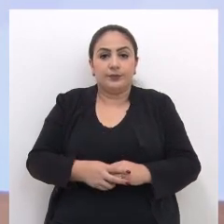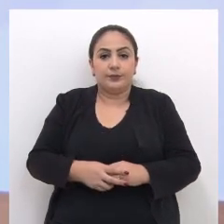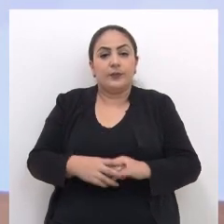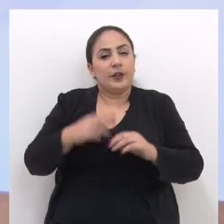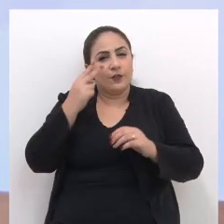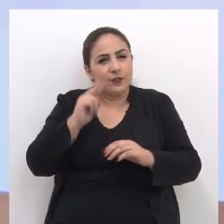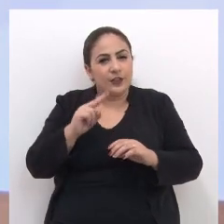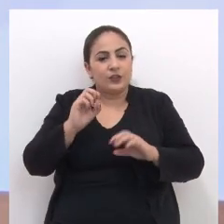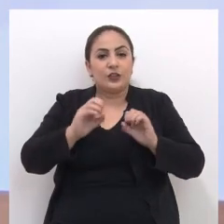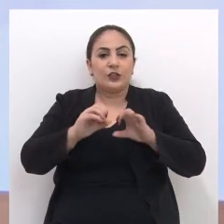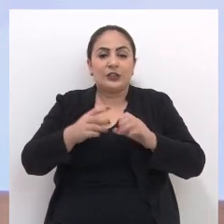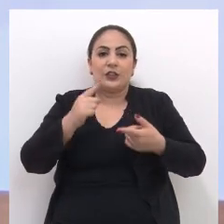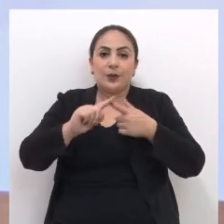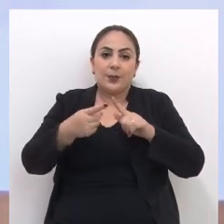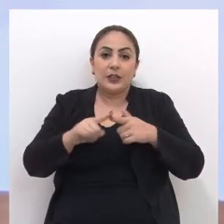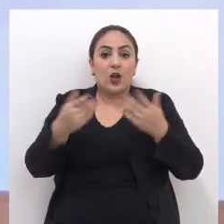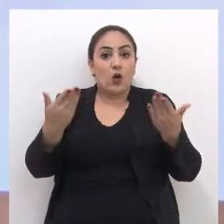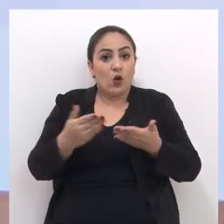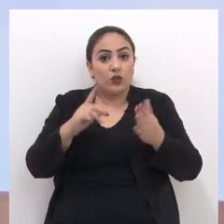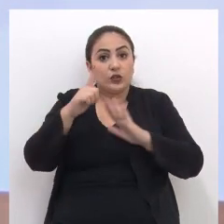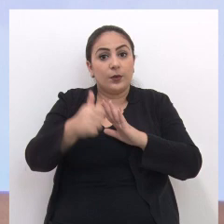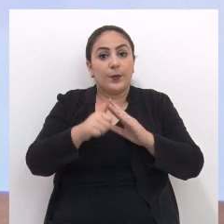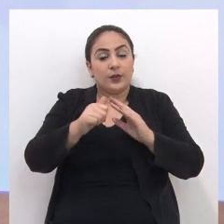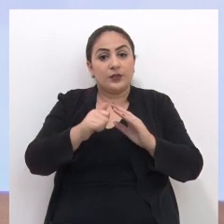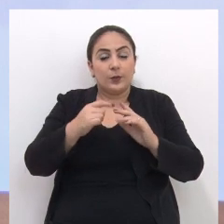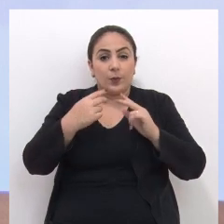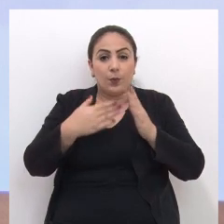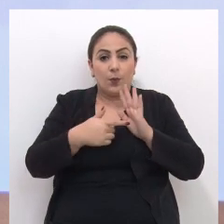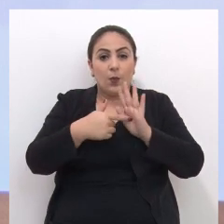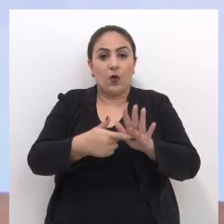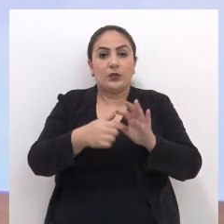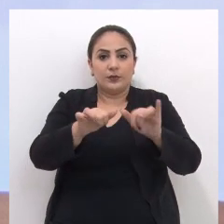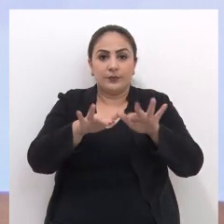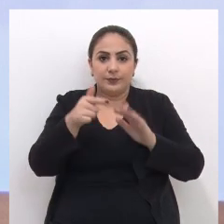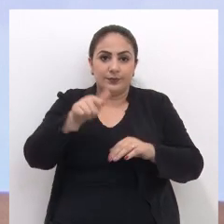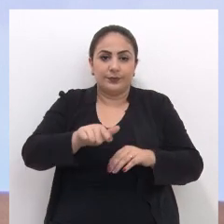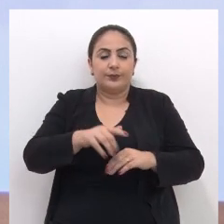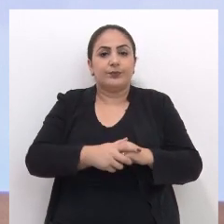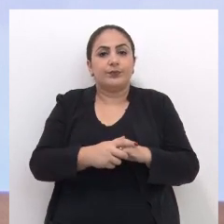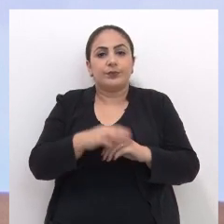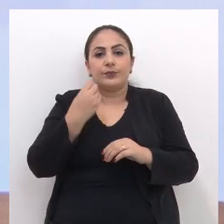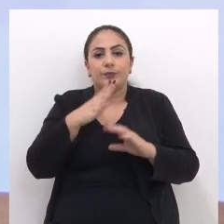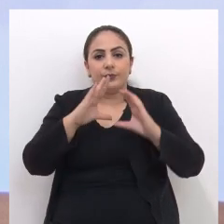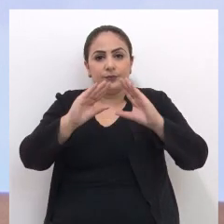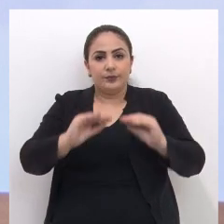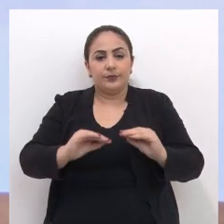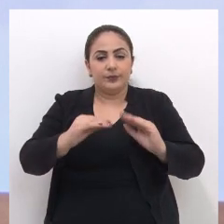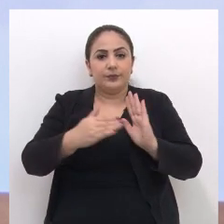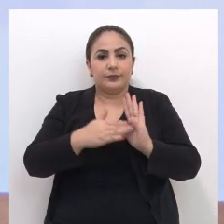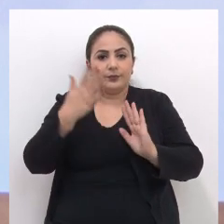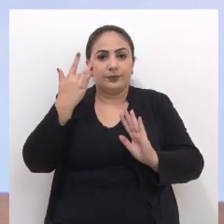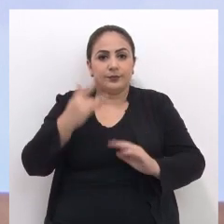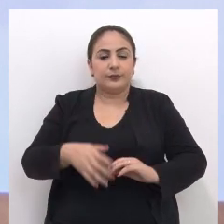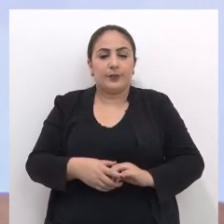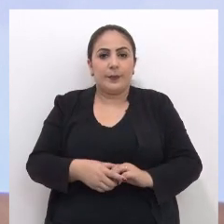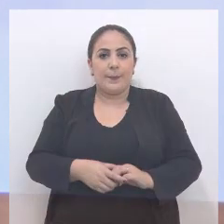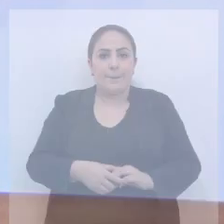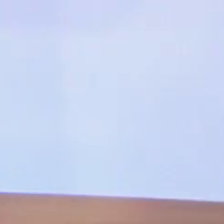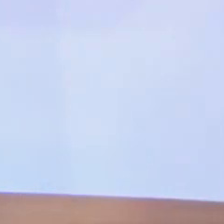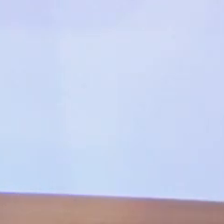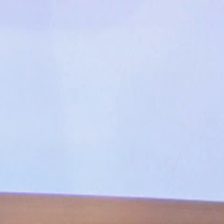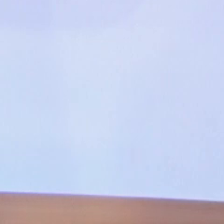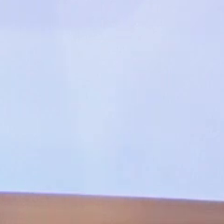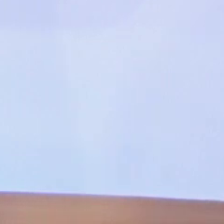Assista ao Educação em debate Hoje logo após A reapresentação Da sessão plenária Uma boa noite E até amanhã